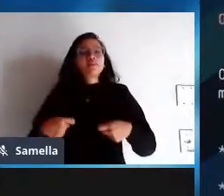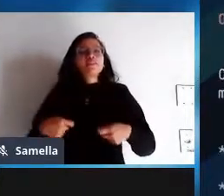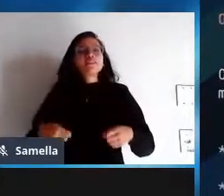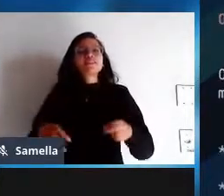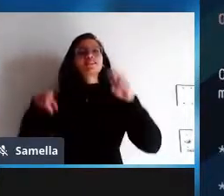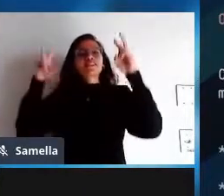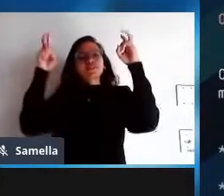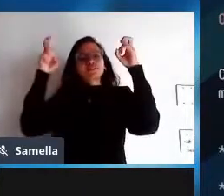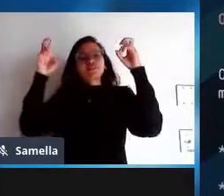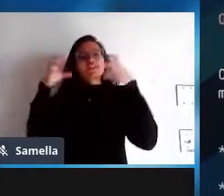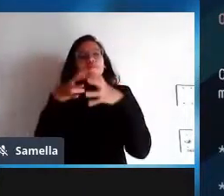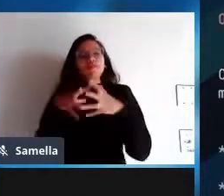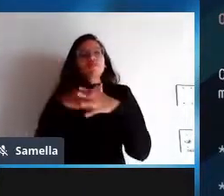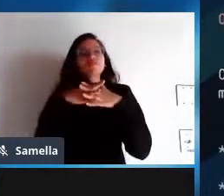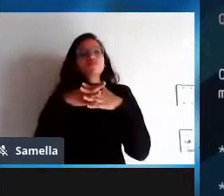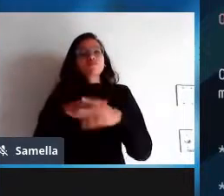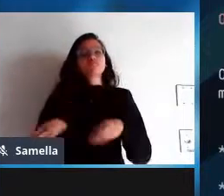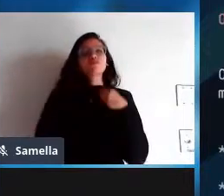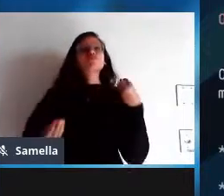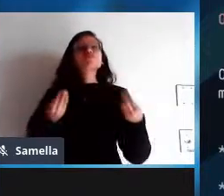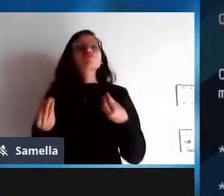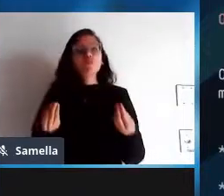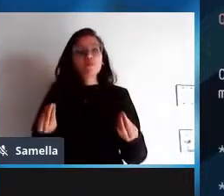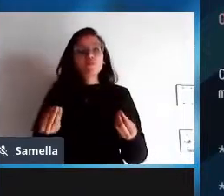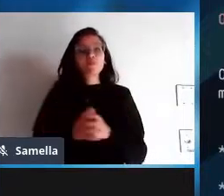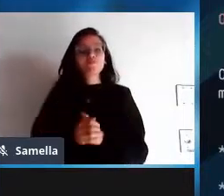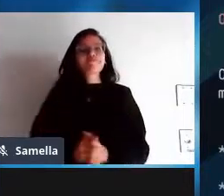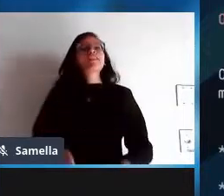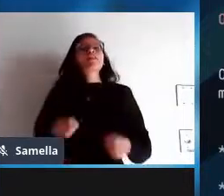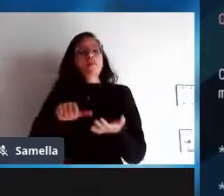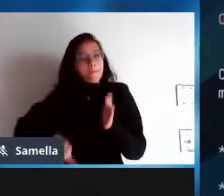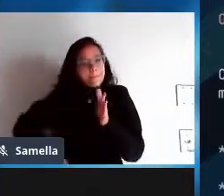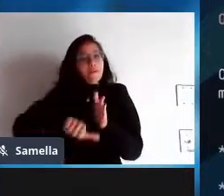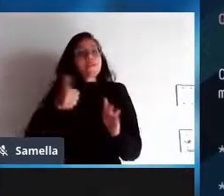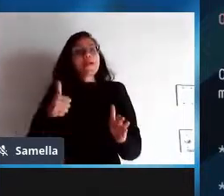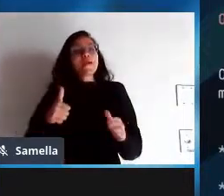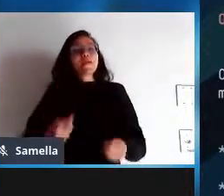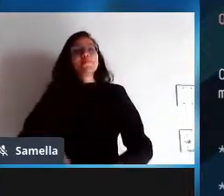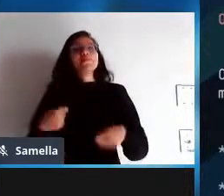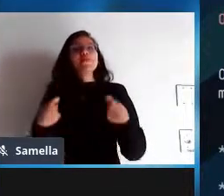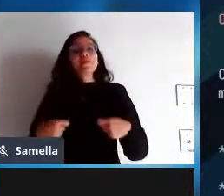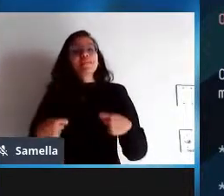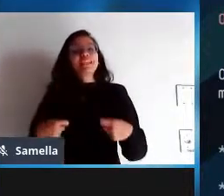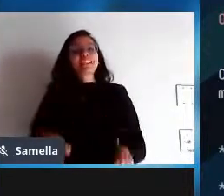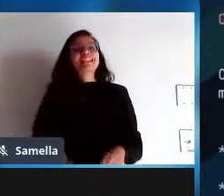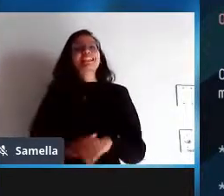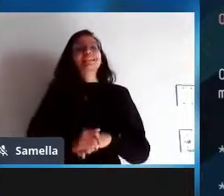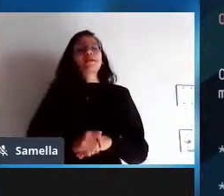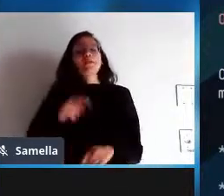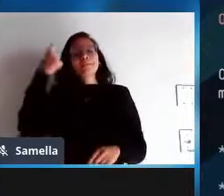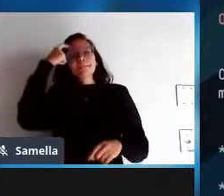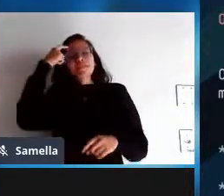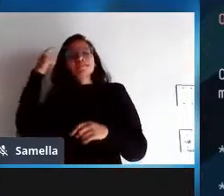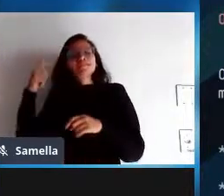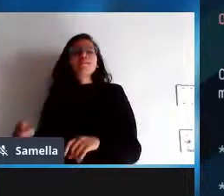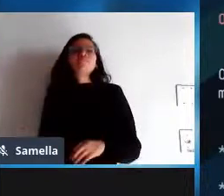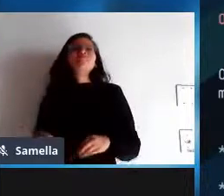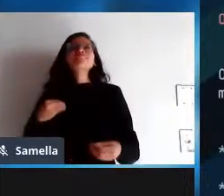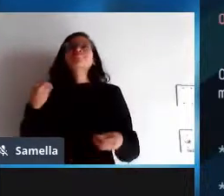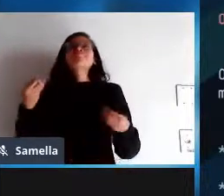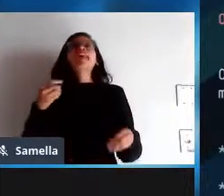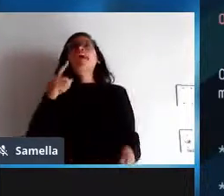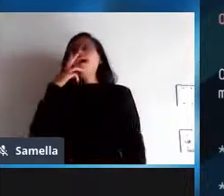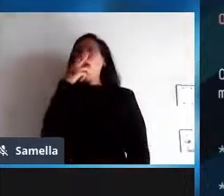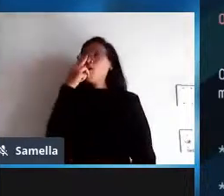muito bem para a gente entender o que é software livre a gente não pode ficar nos achismos né